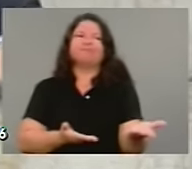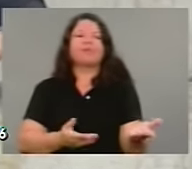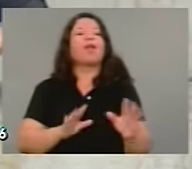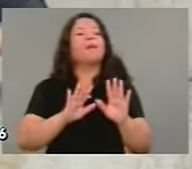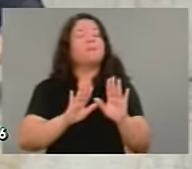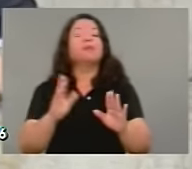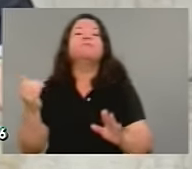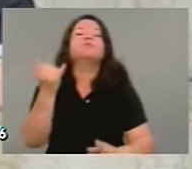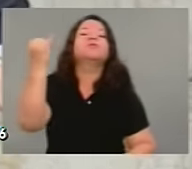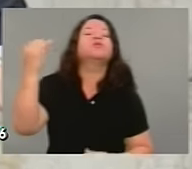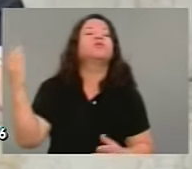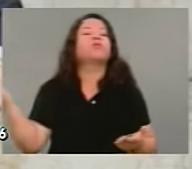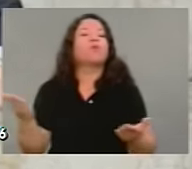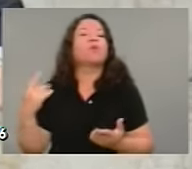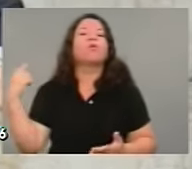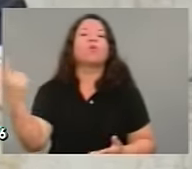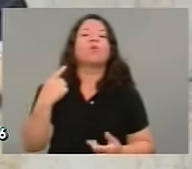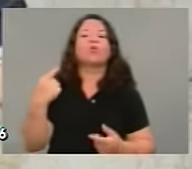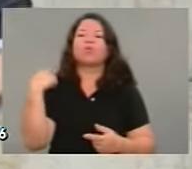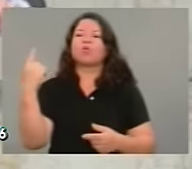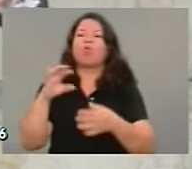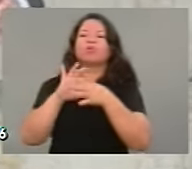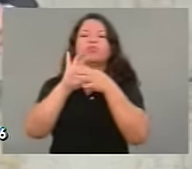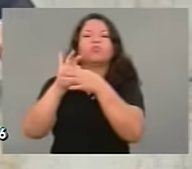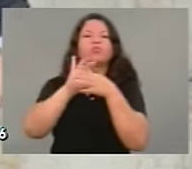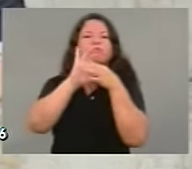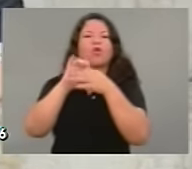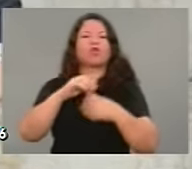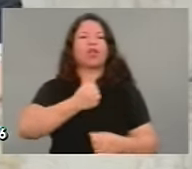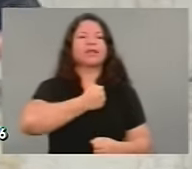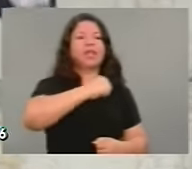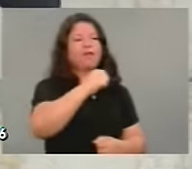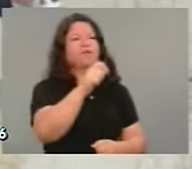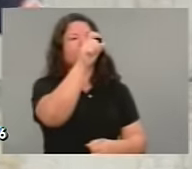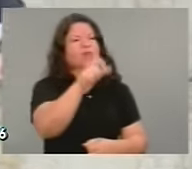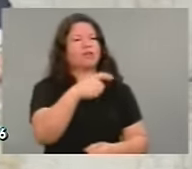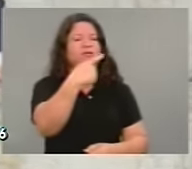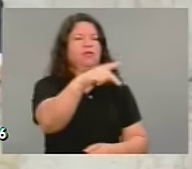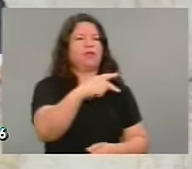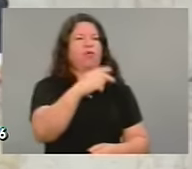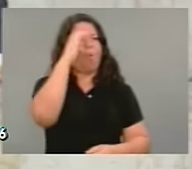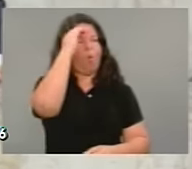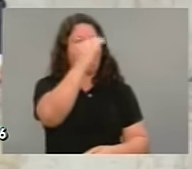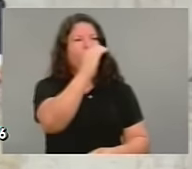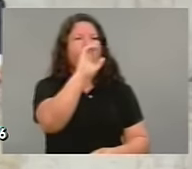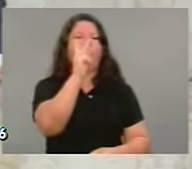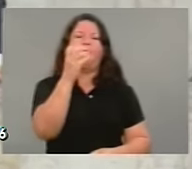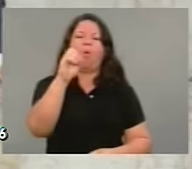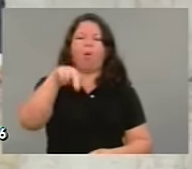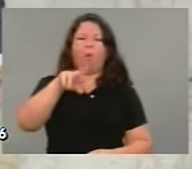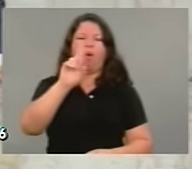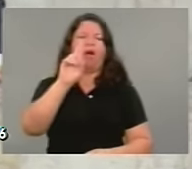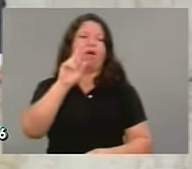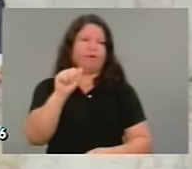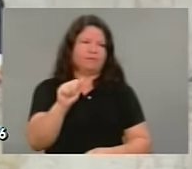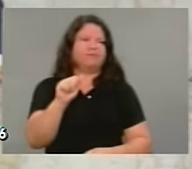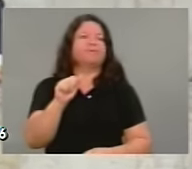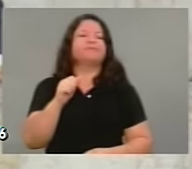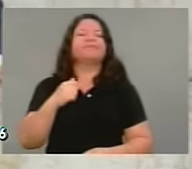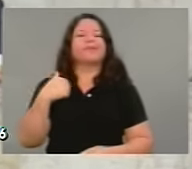importante agora com o couro todos nós também podemos defender a honra de Vossa Excelência. Parabéns e eu tenho certeza que esse